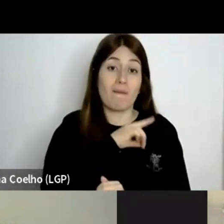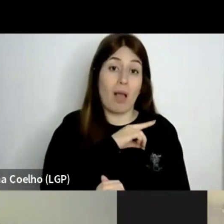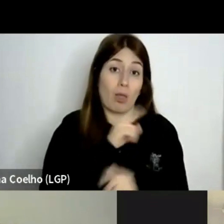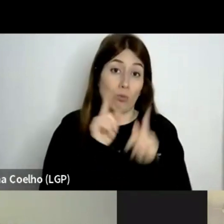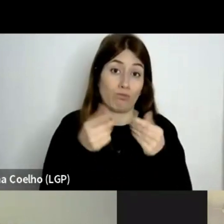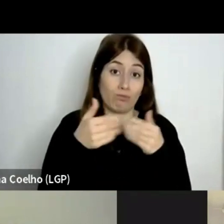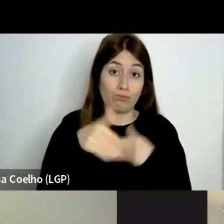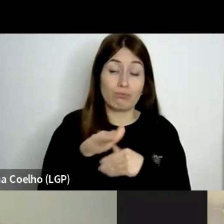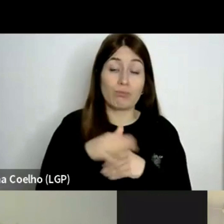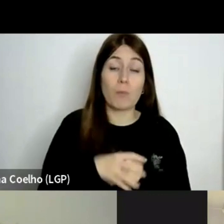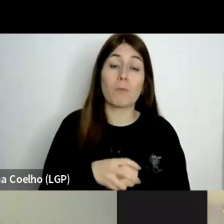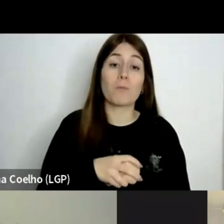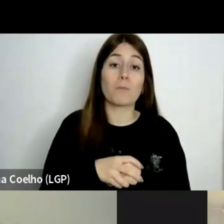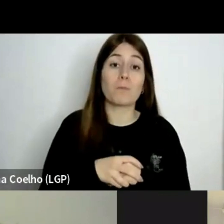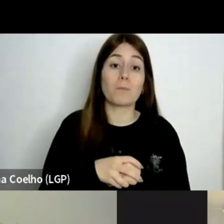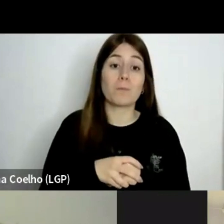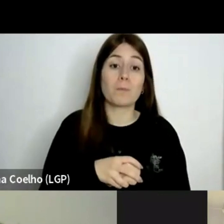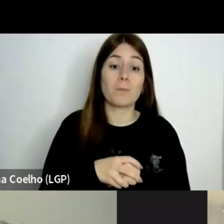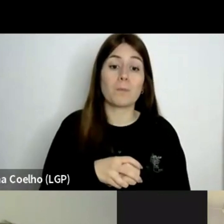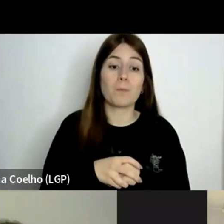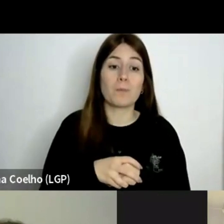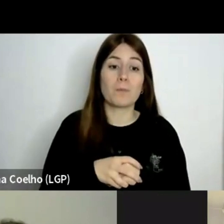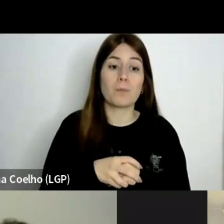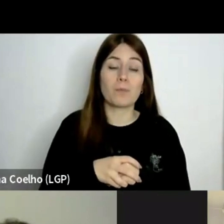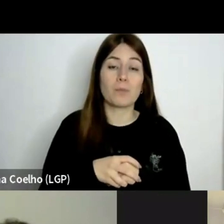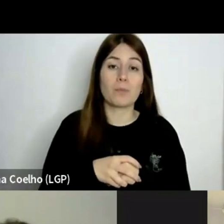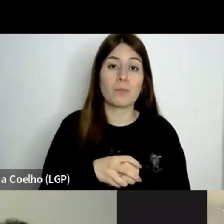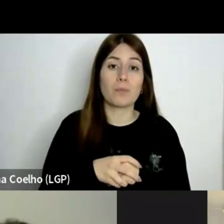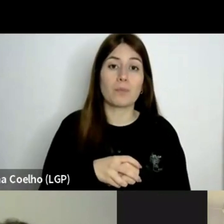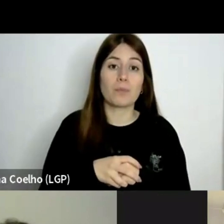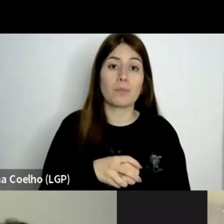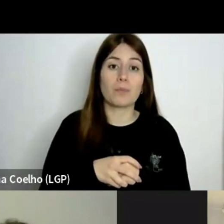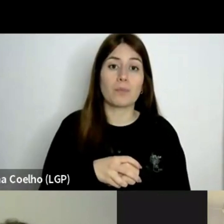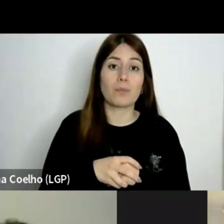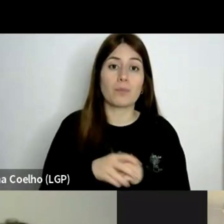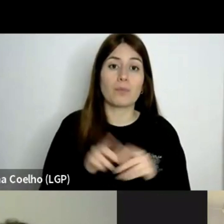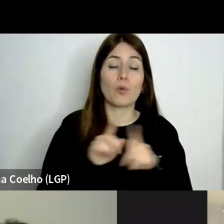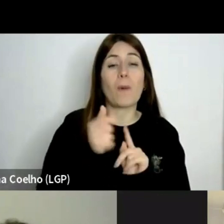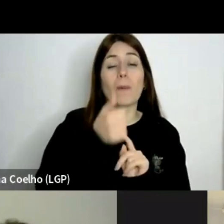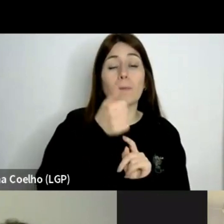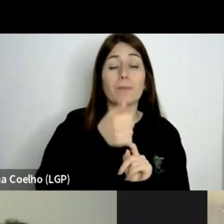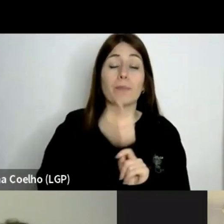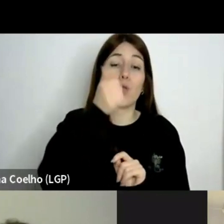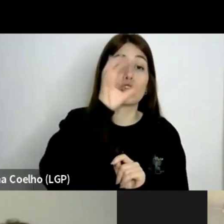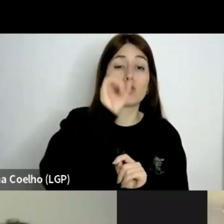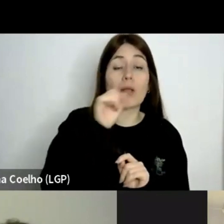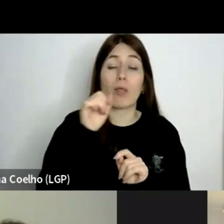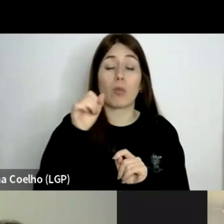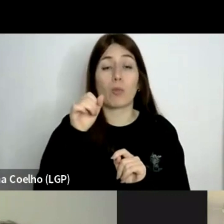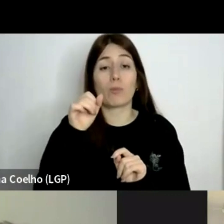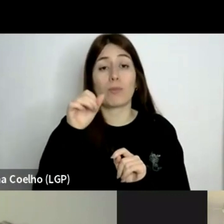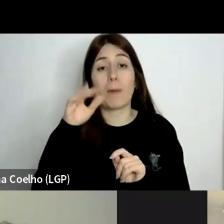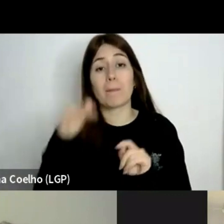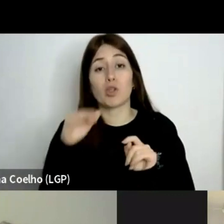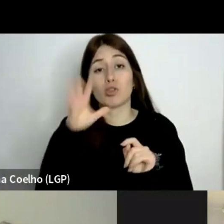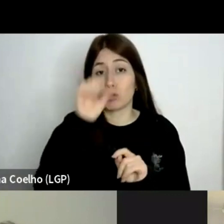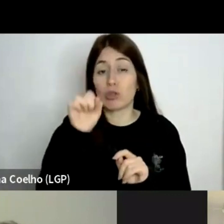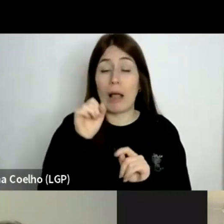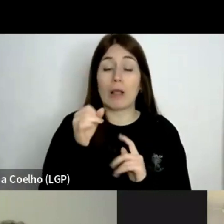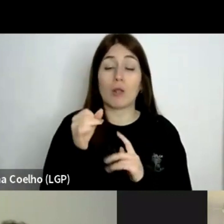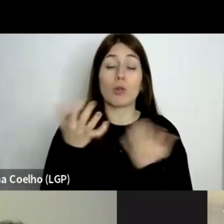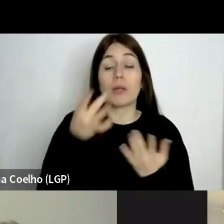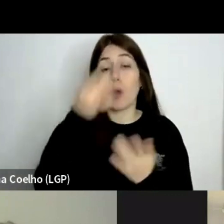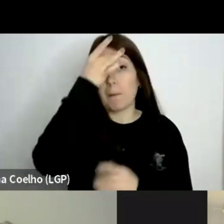ou o melhor Estado e menos Estado e melhor Estado, etc., o que, na minha